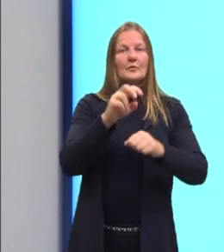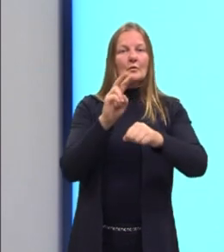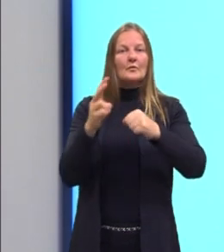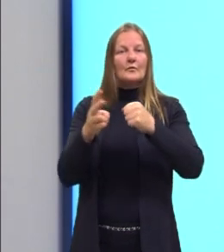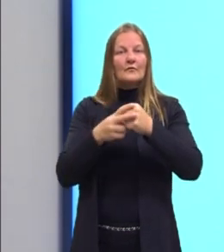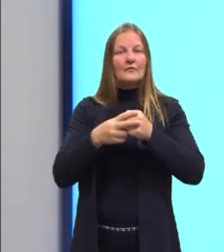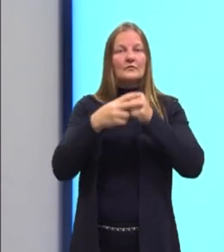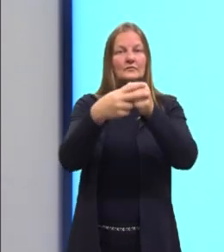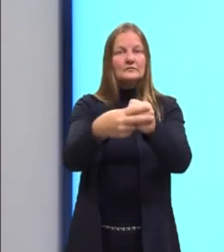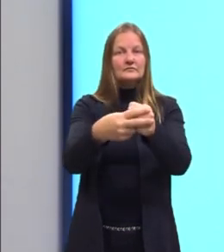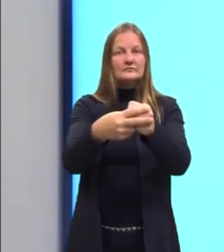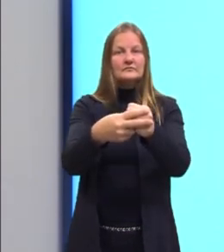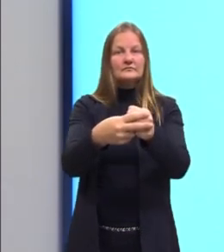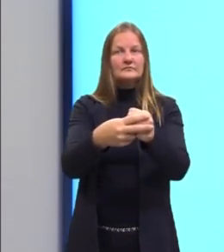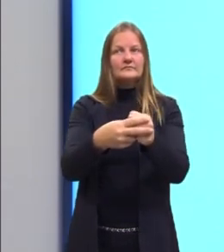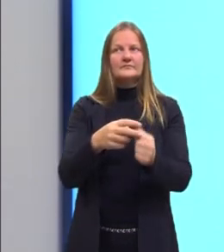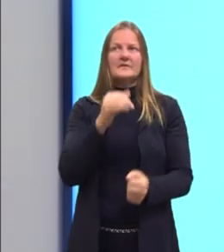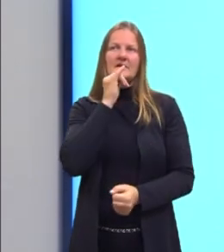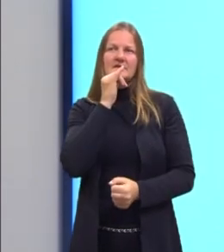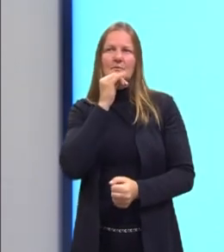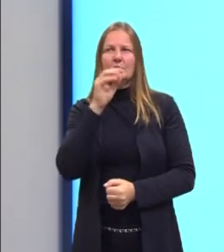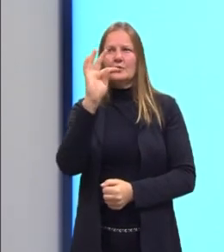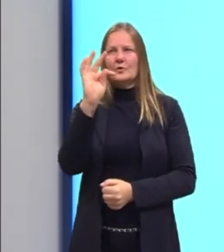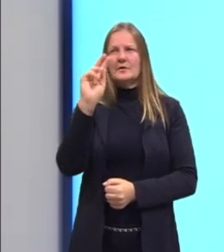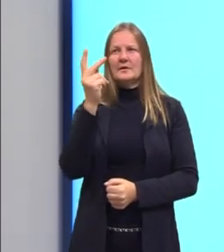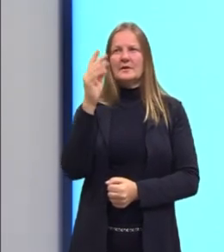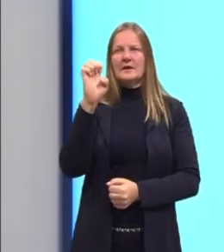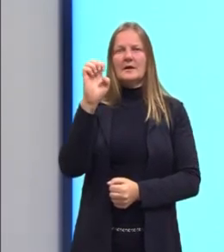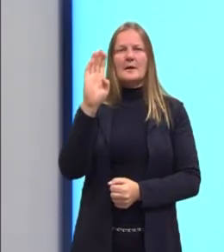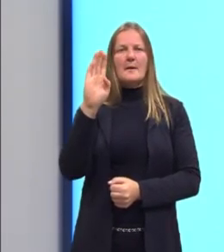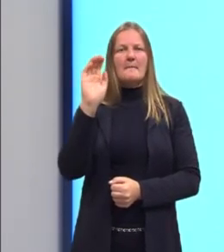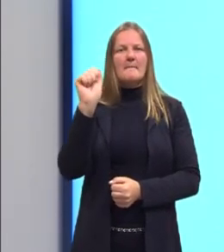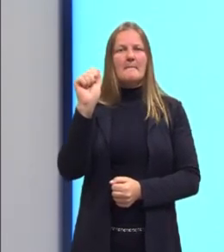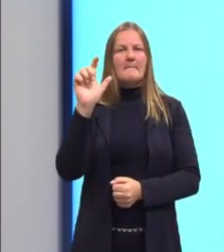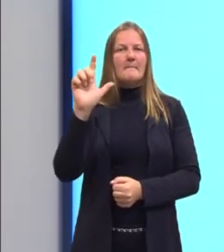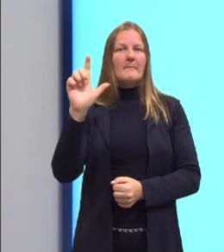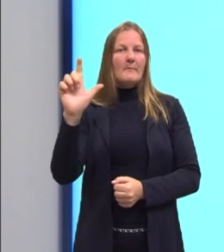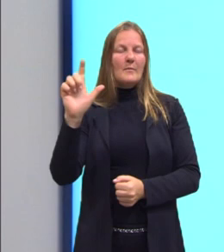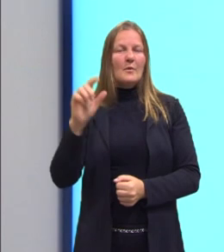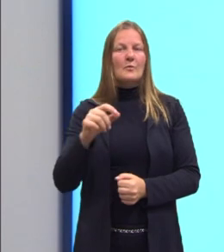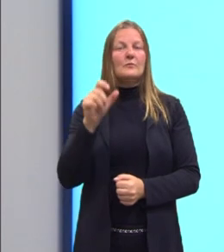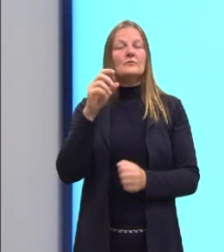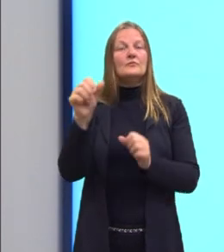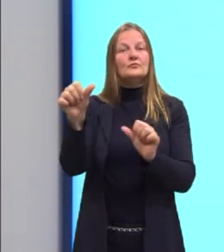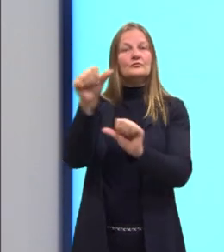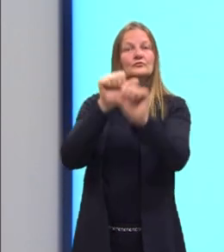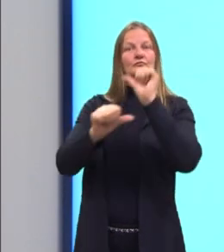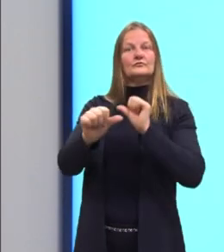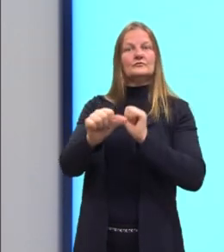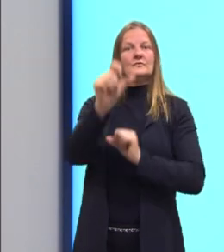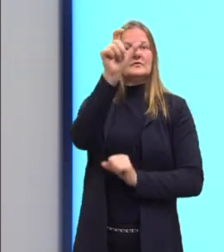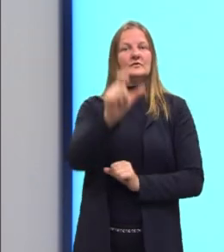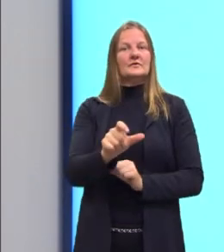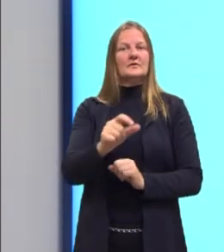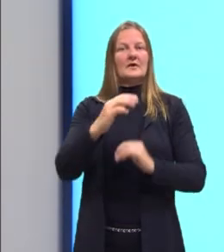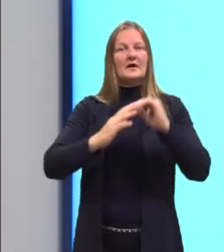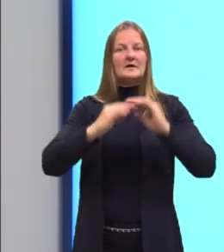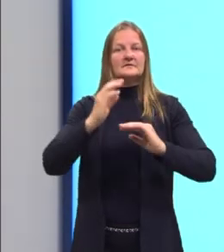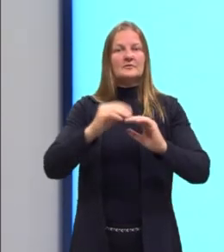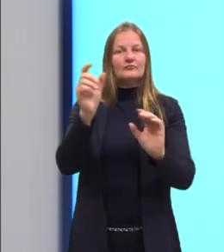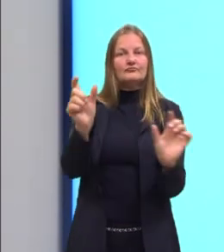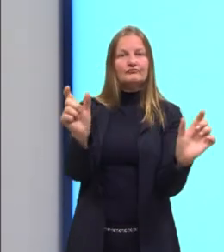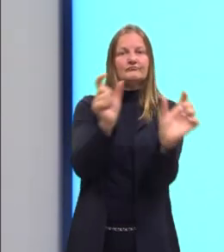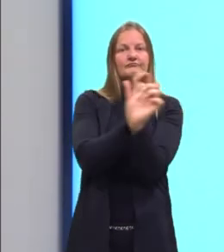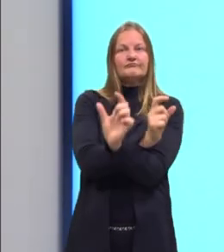que é o the ball, por exemplo, nessa frase, ele vai se tornar o sujeito. Então, é a ação que vai me